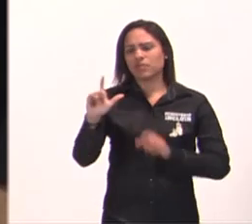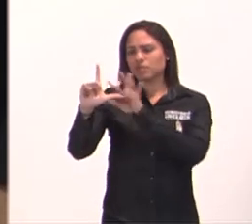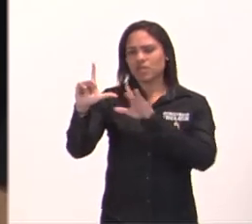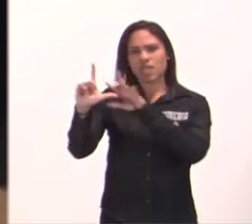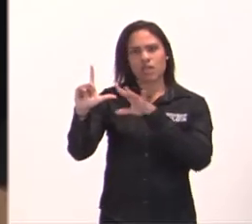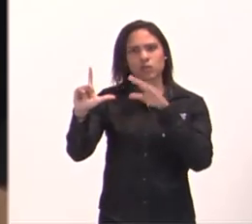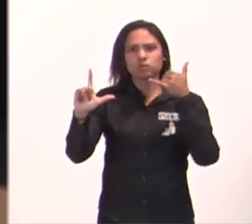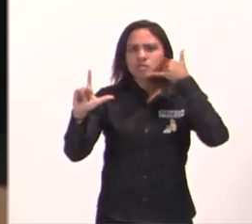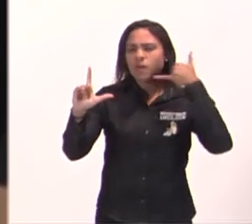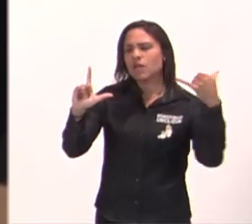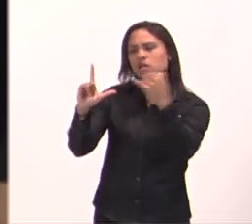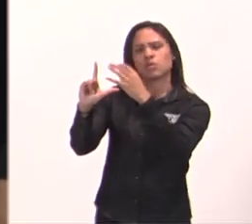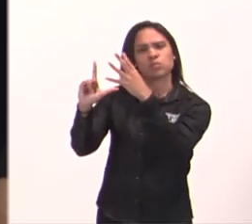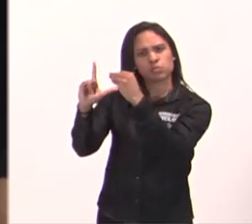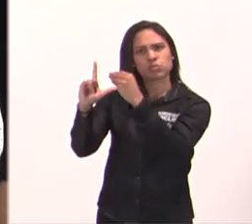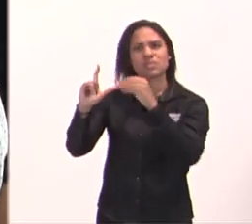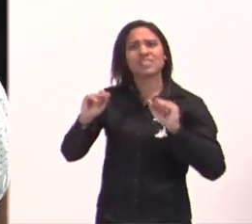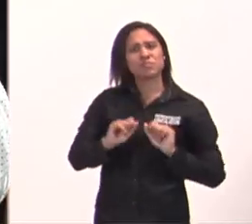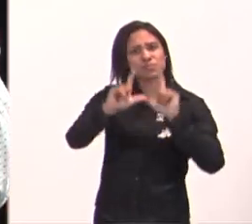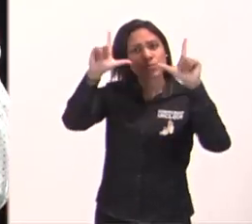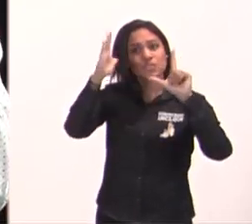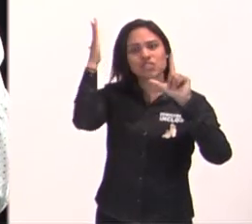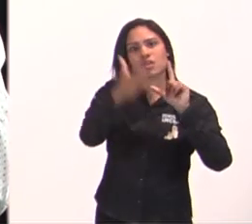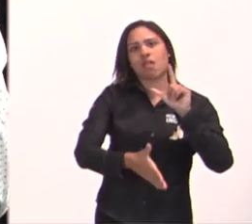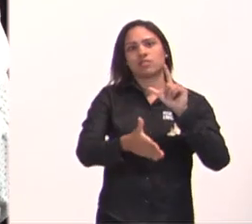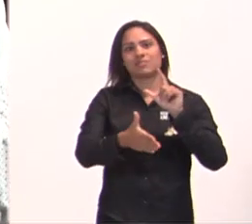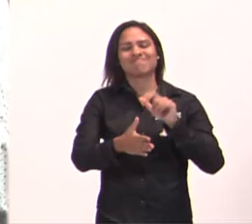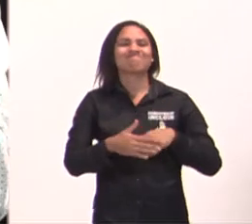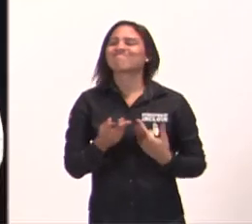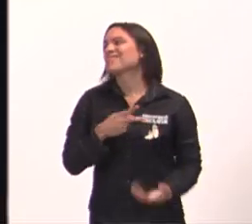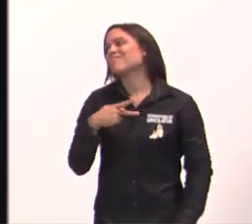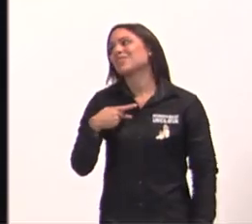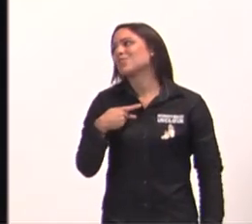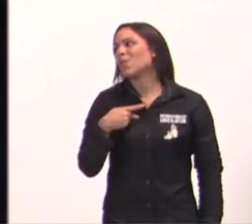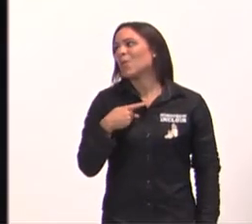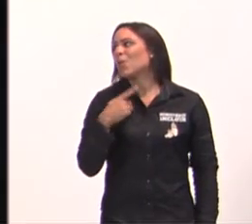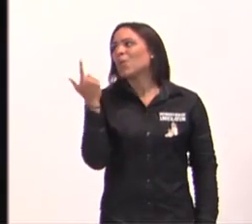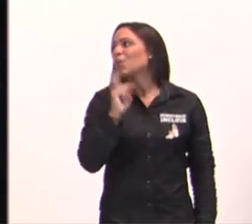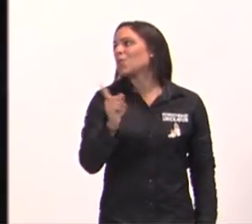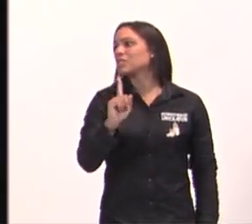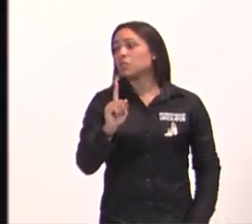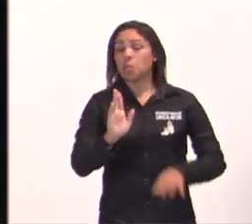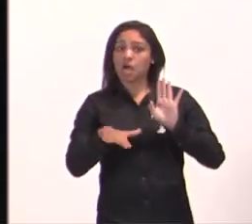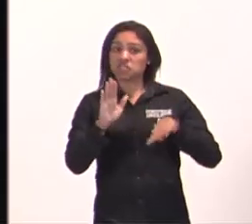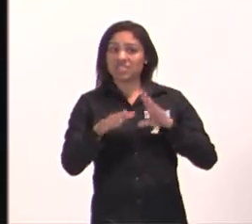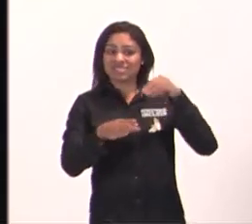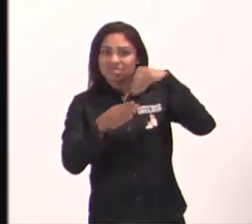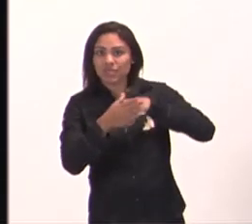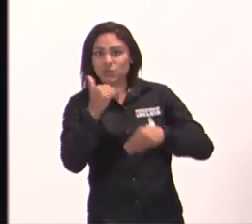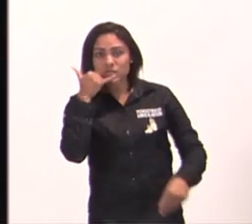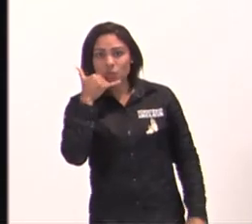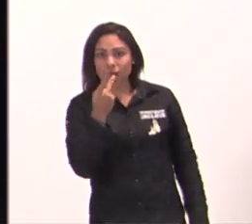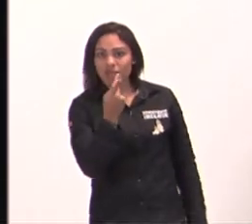câmera, e vai abrir uma tela, ah pastor, não estou conseguindo, talvez você não tenha um leitor de QR Code no seu aparelho,